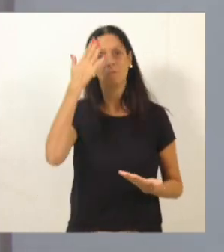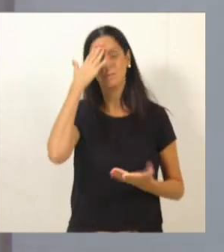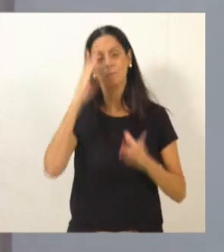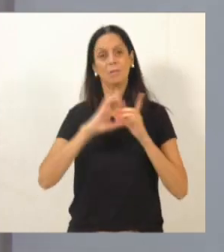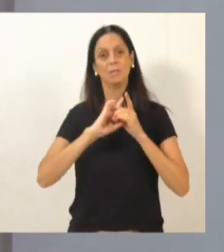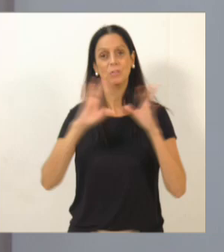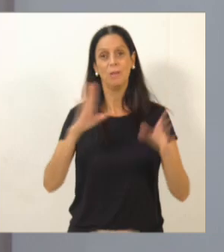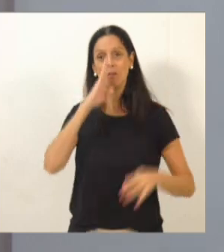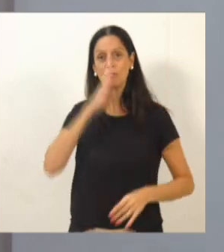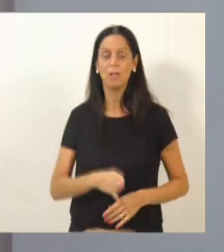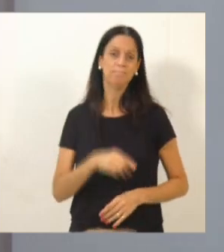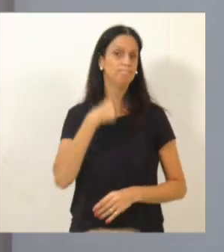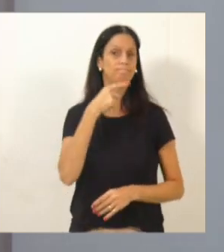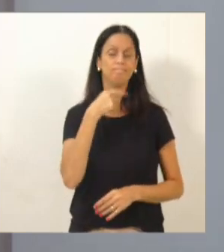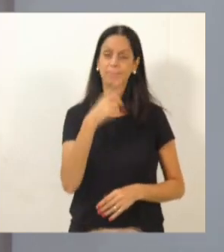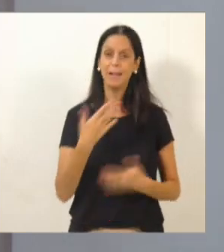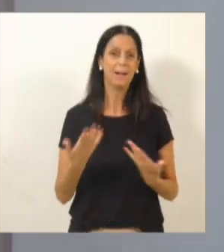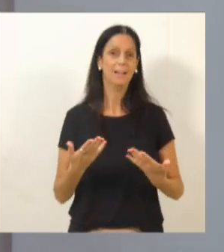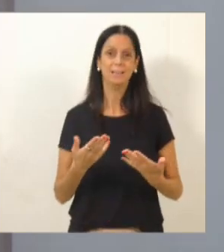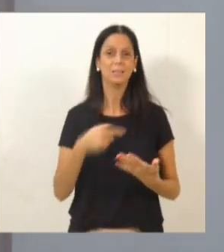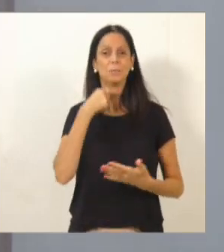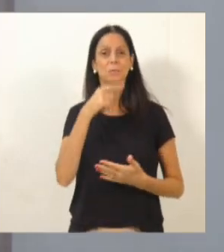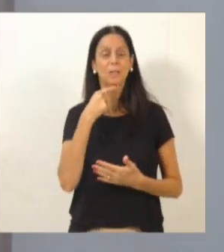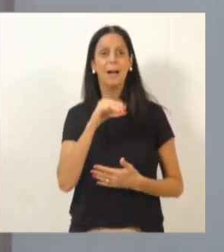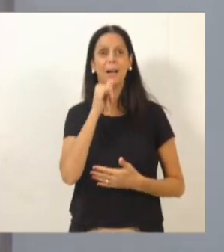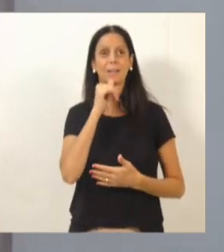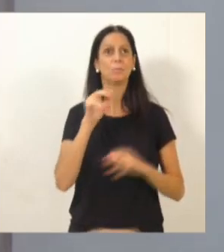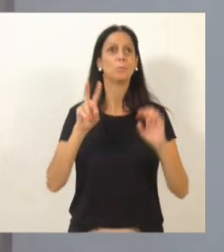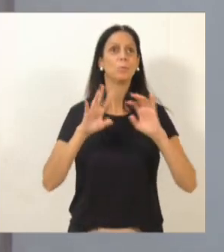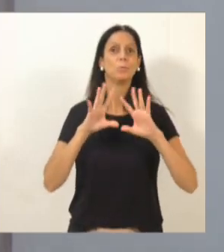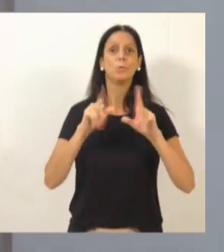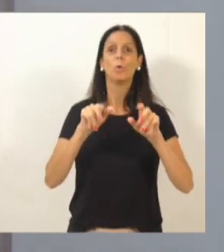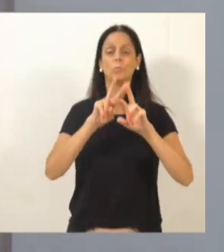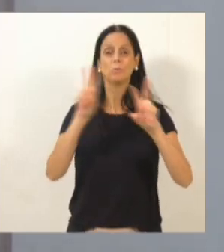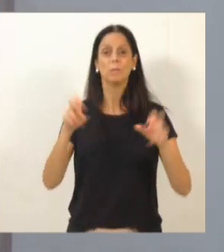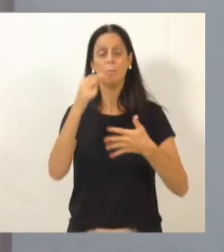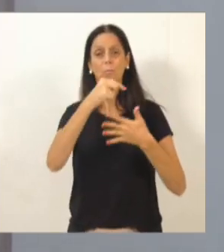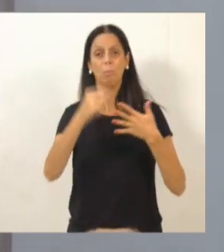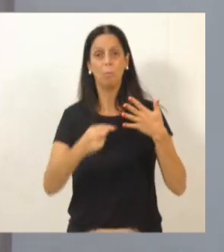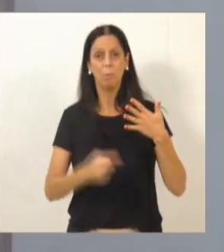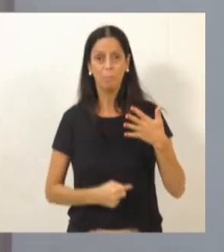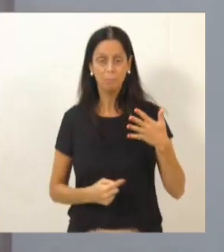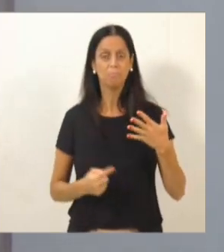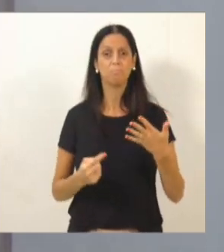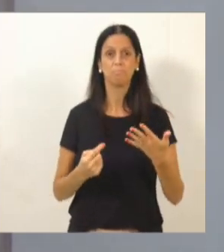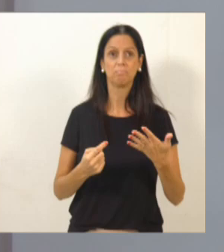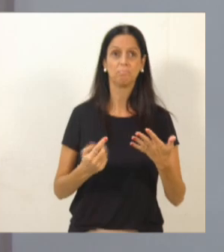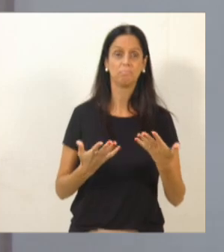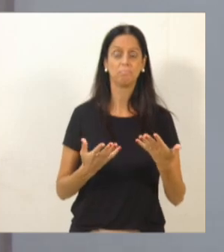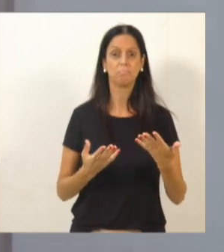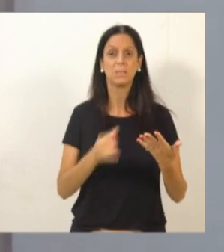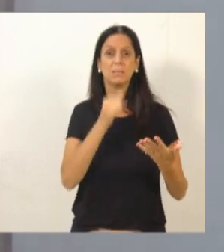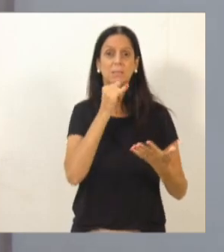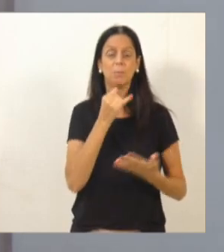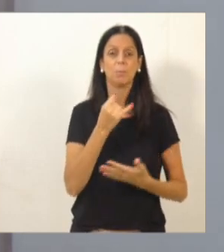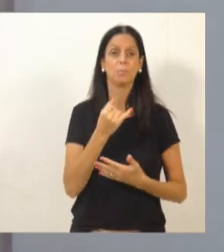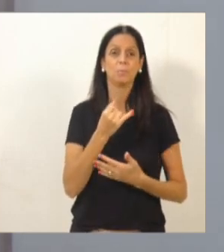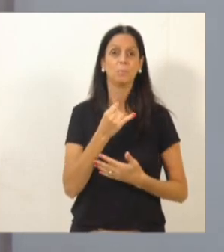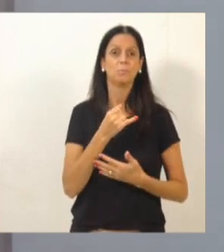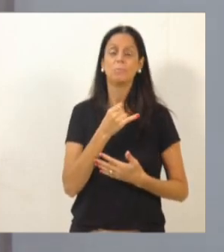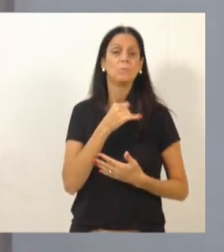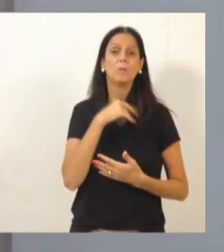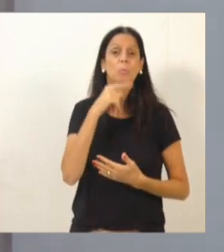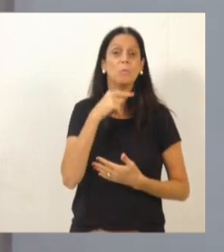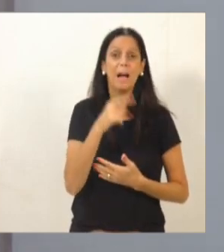vereador Nazato? A gente pegar todos os temas da nossa cidade, que está aí chegando a quase 400 mil habitantes, e botar para a votação de todas